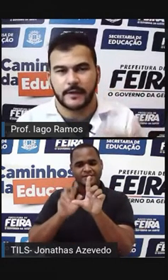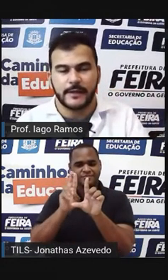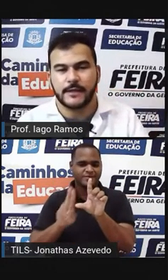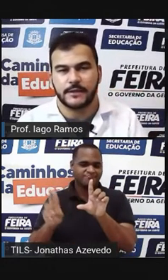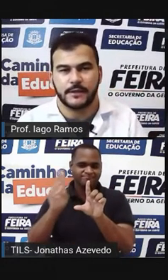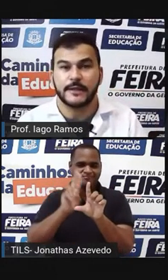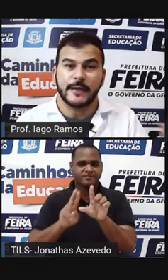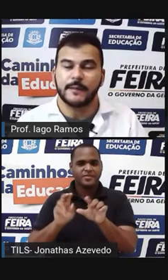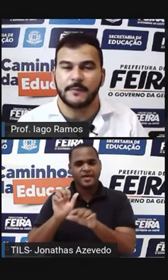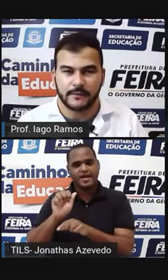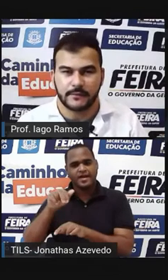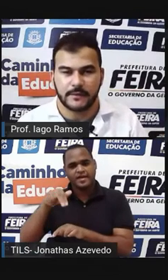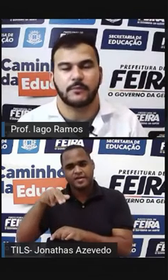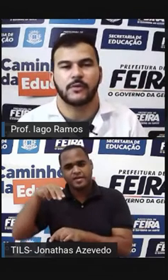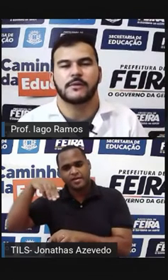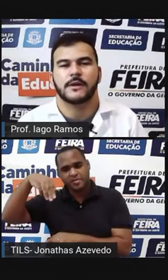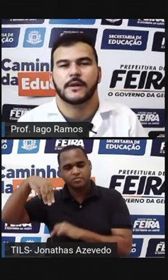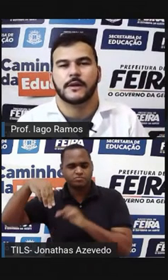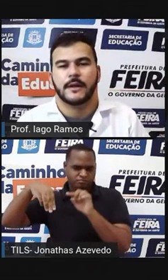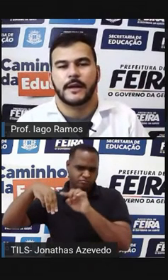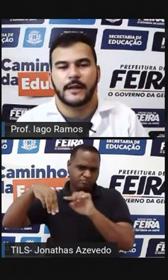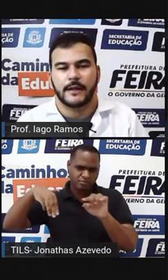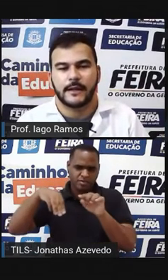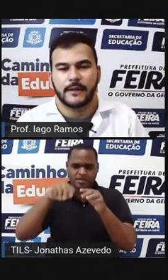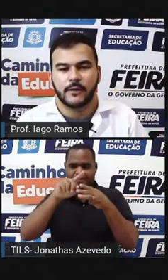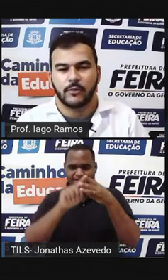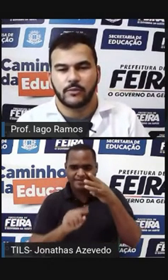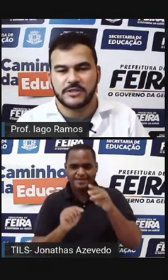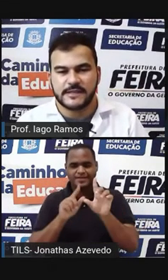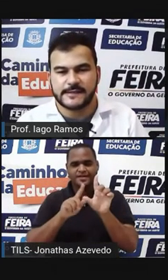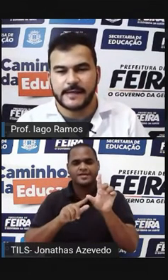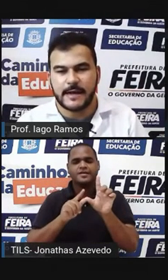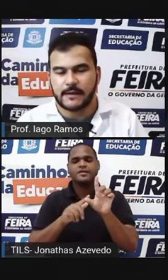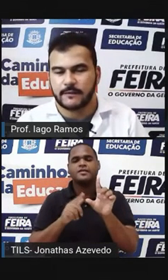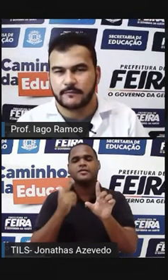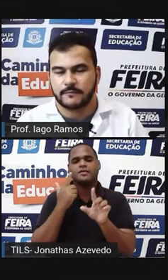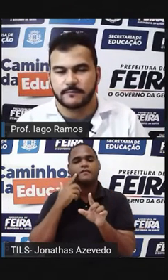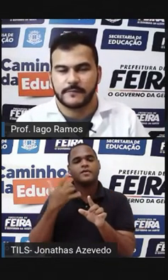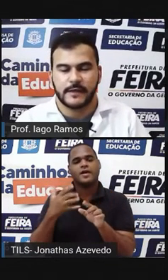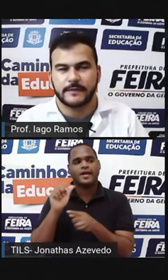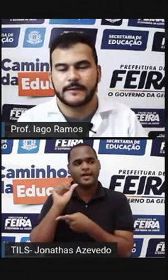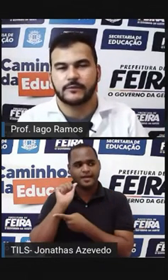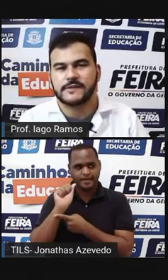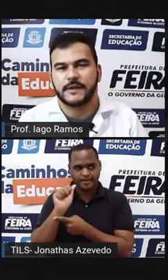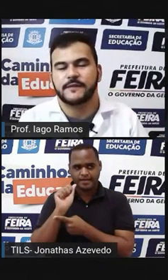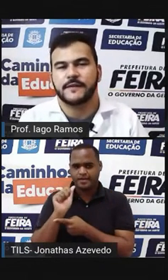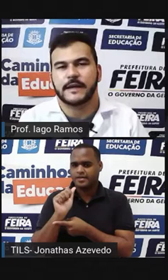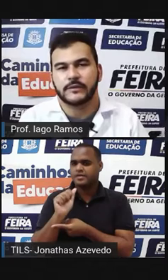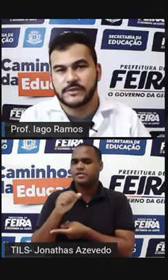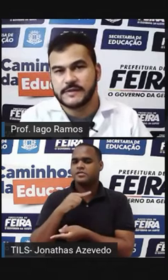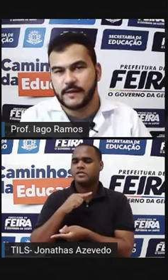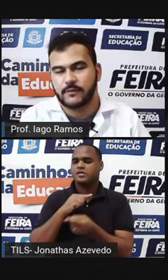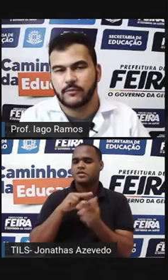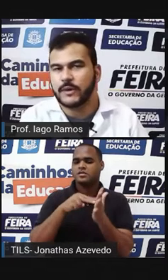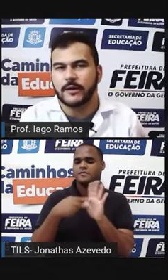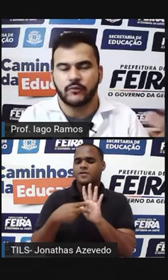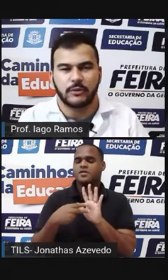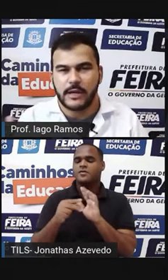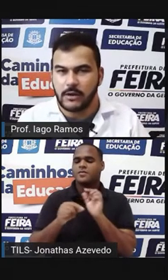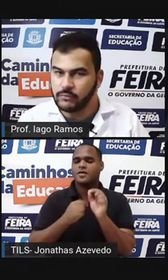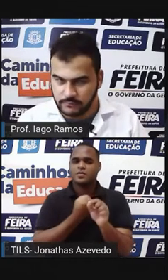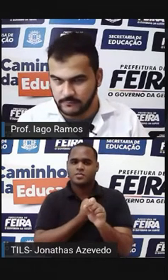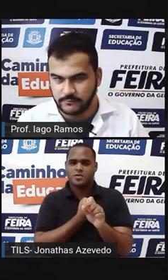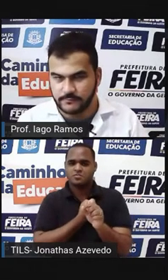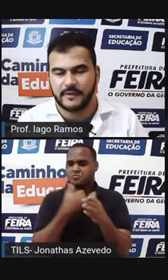N E M Tá bom? É Onde esse A Ele tem o significado De ser Qualquer